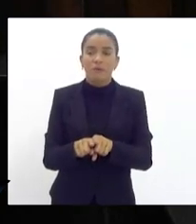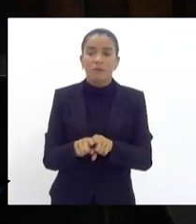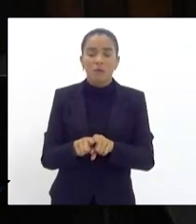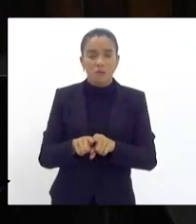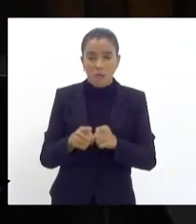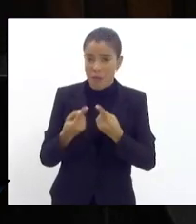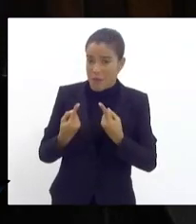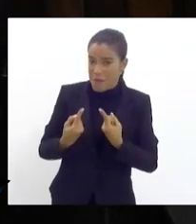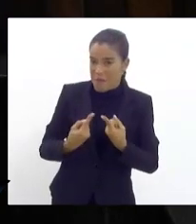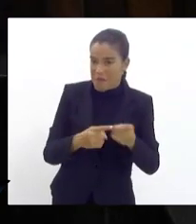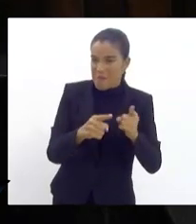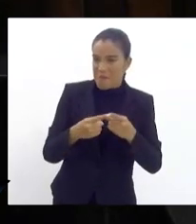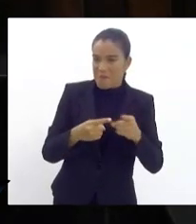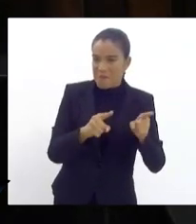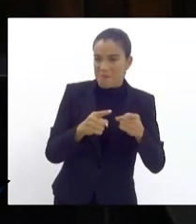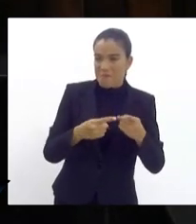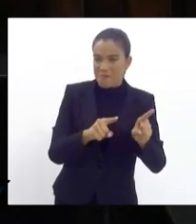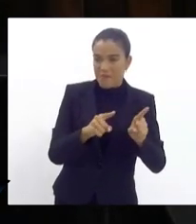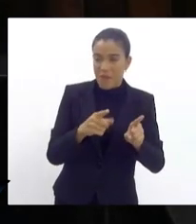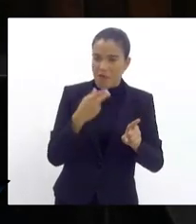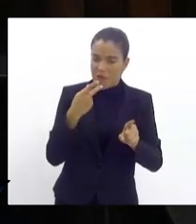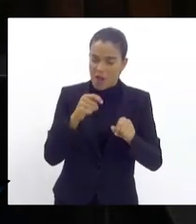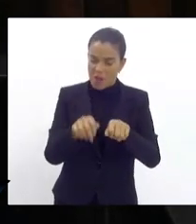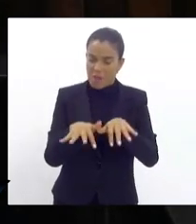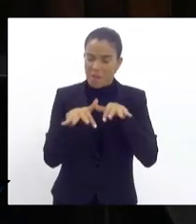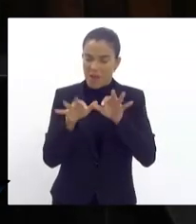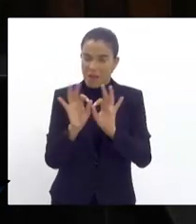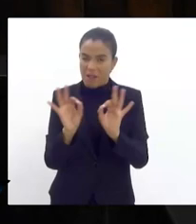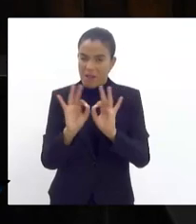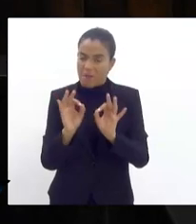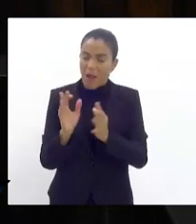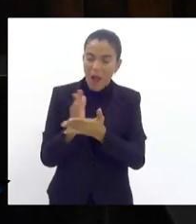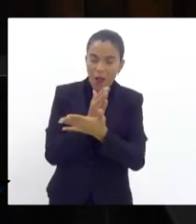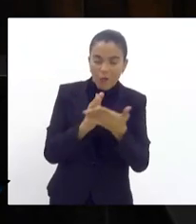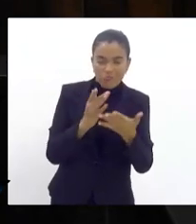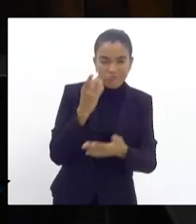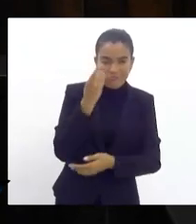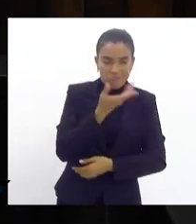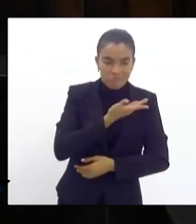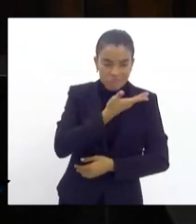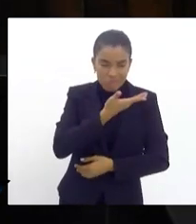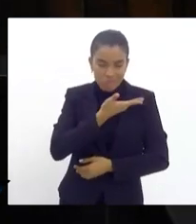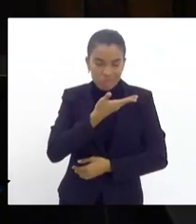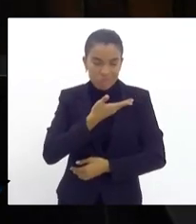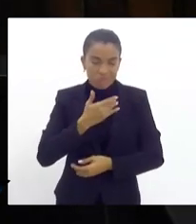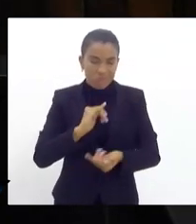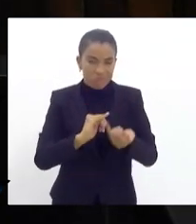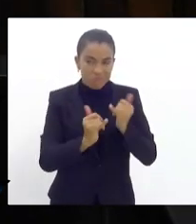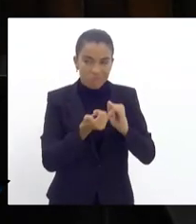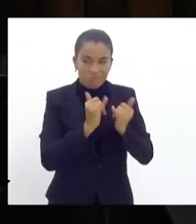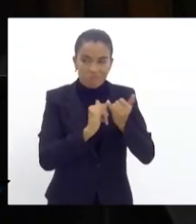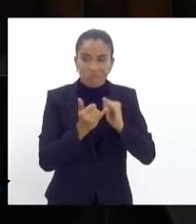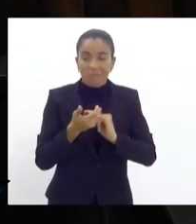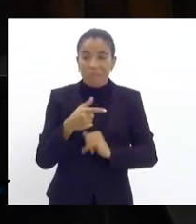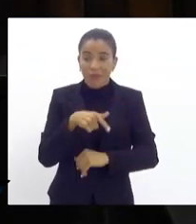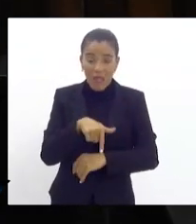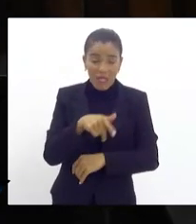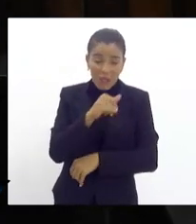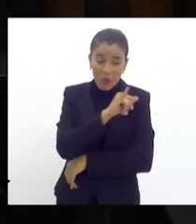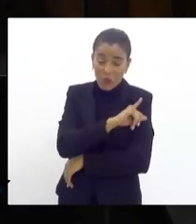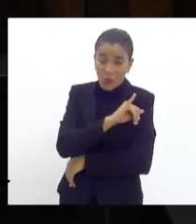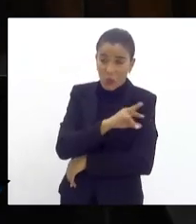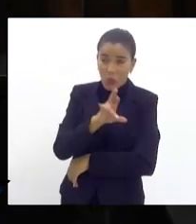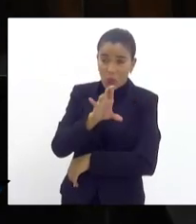provocação, disse aqui, não em plenário, mas disse aqui com alguns deputados, para fazer isso com o Estado do Rio de Janeiro,